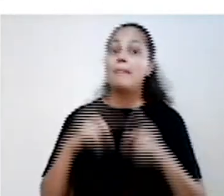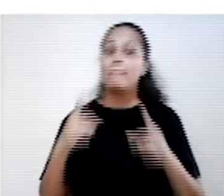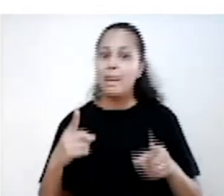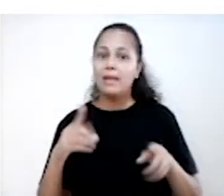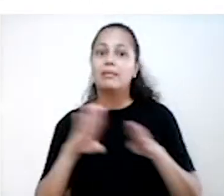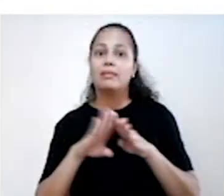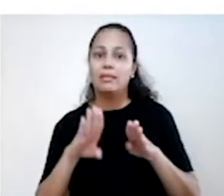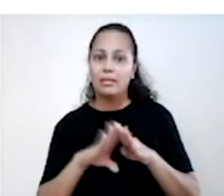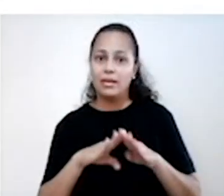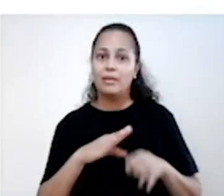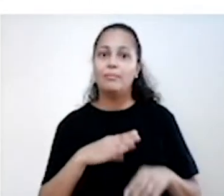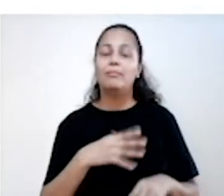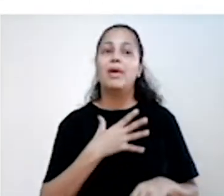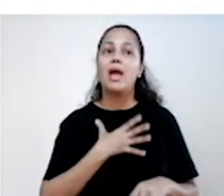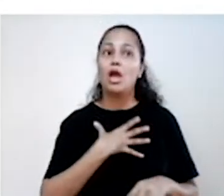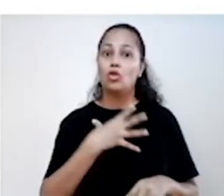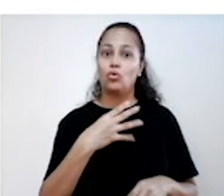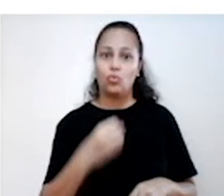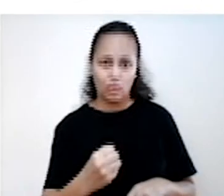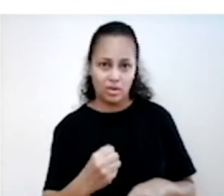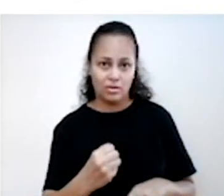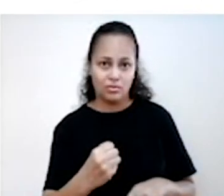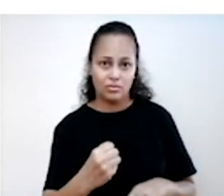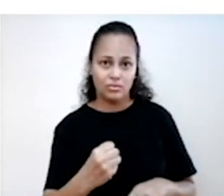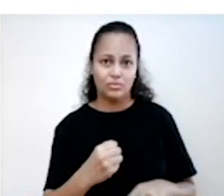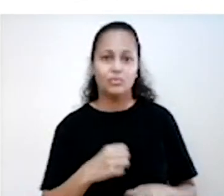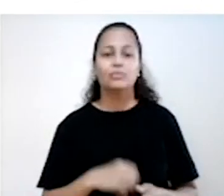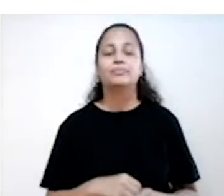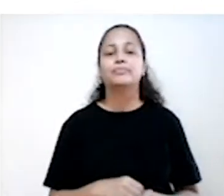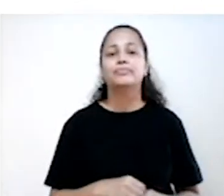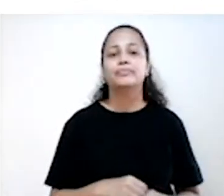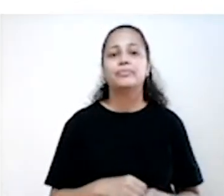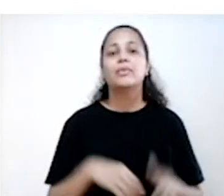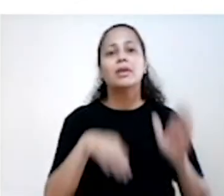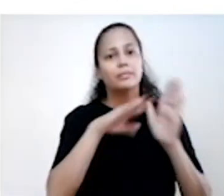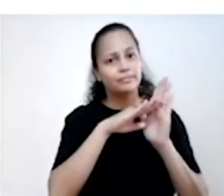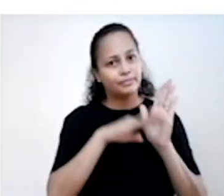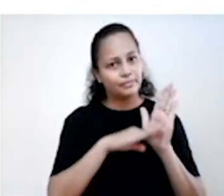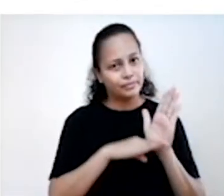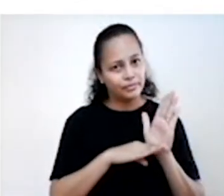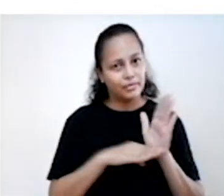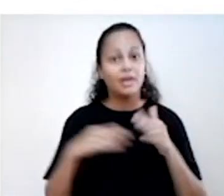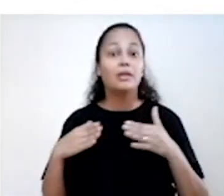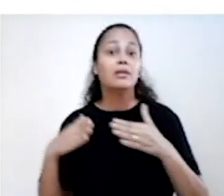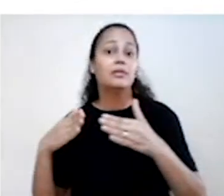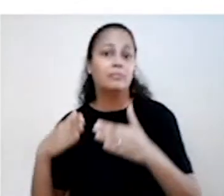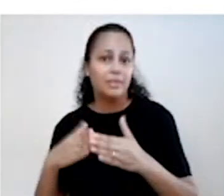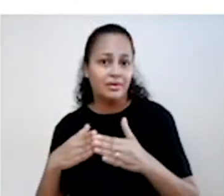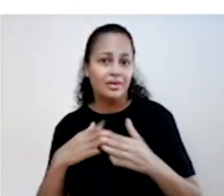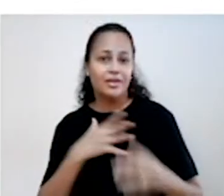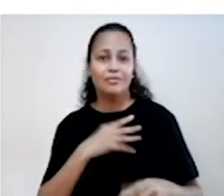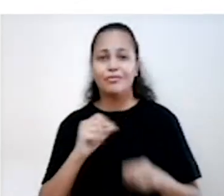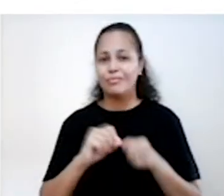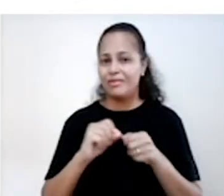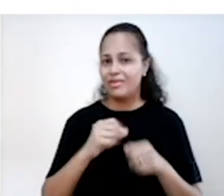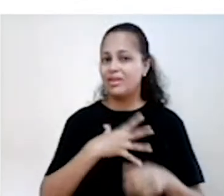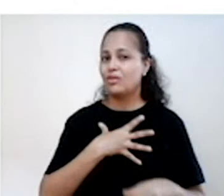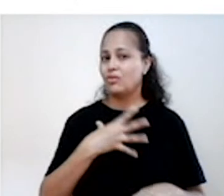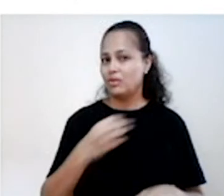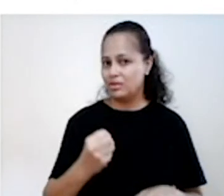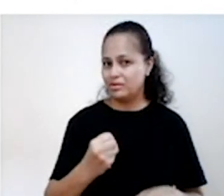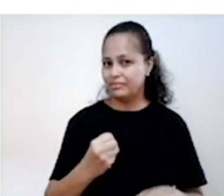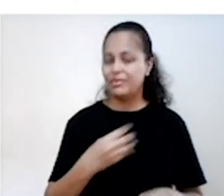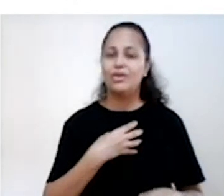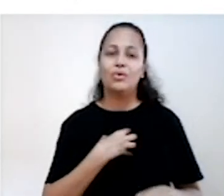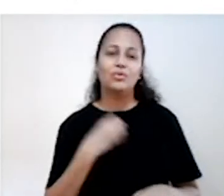um plano específico Uma tentativa de suicídio ou plano específico para cometer suicídio Os sintomas